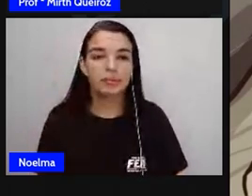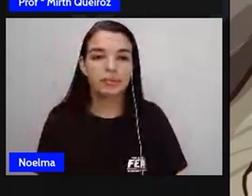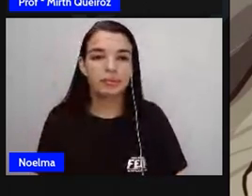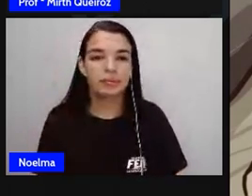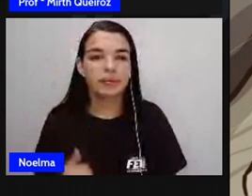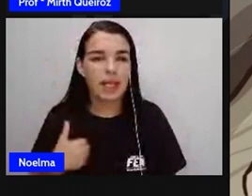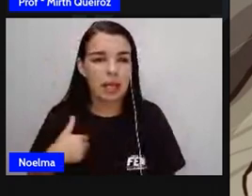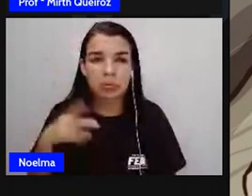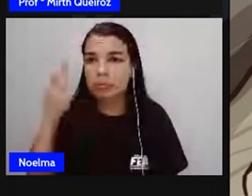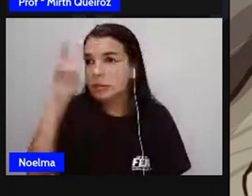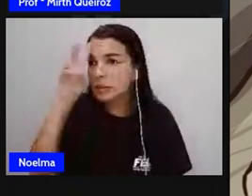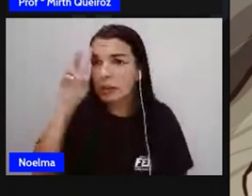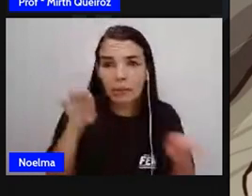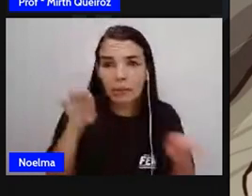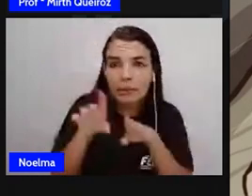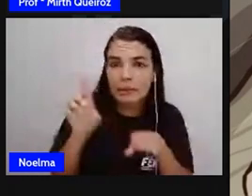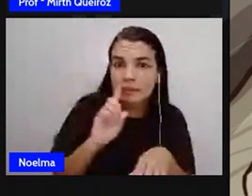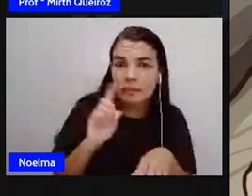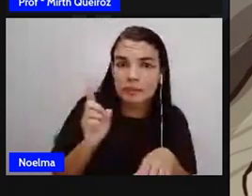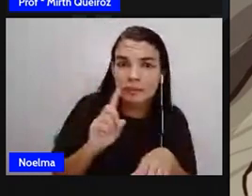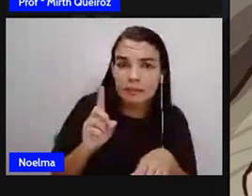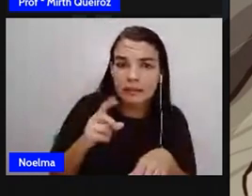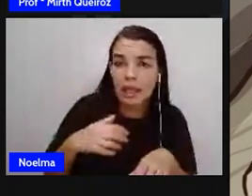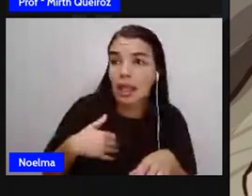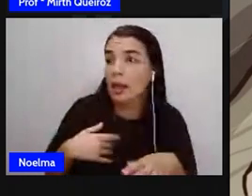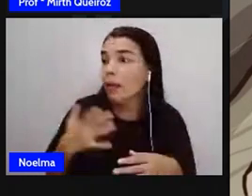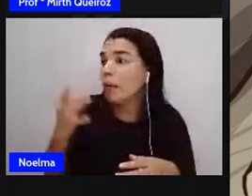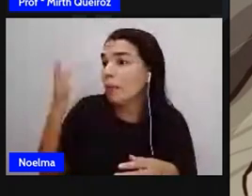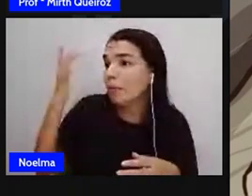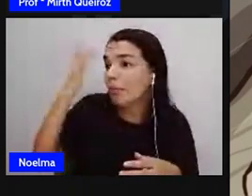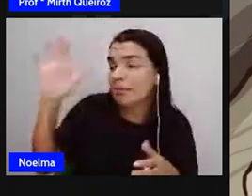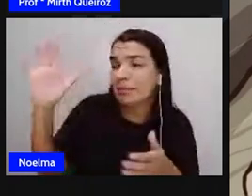Eu também não. Eu menos ainda.